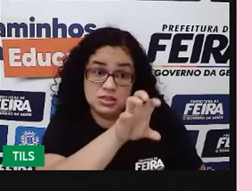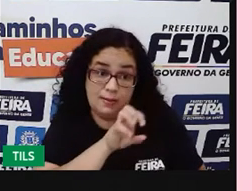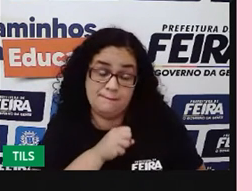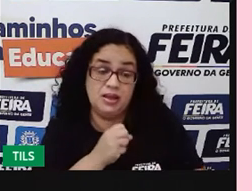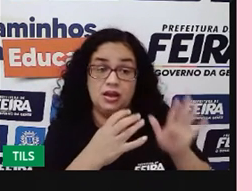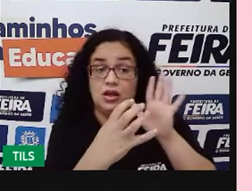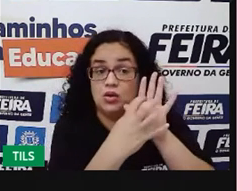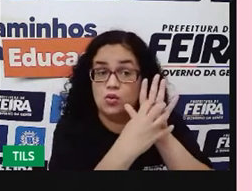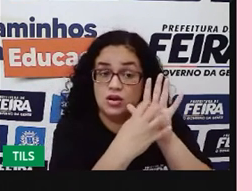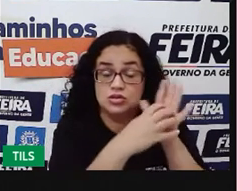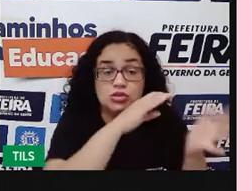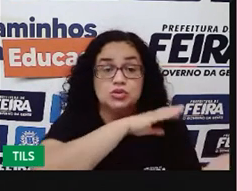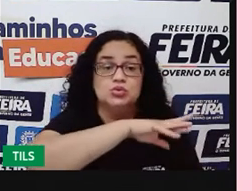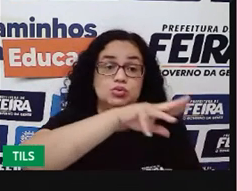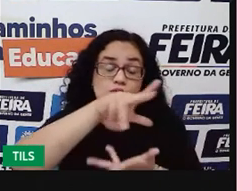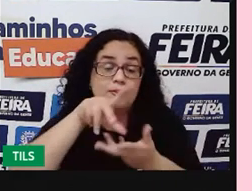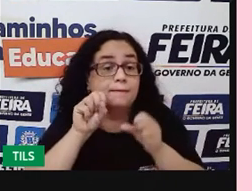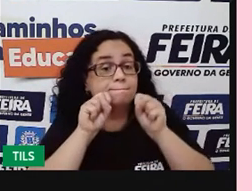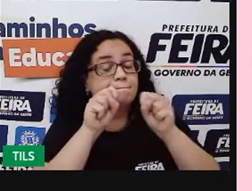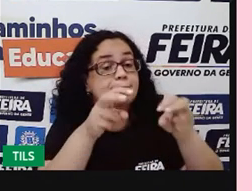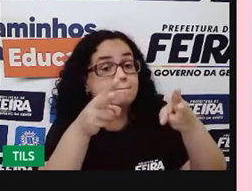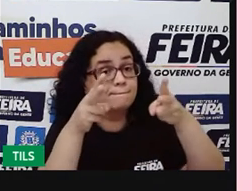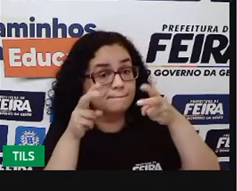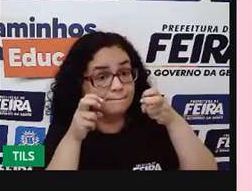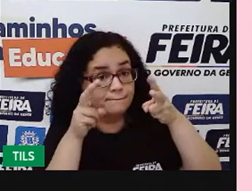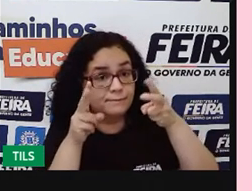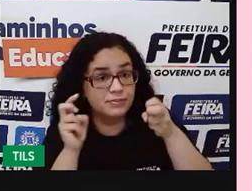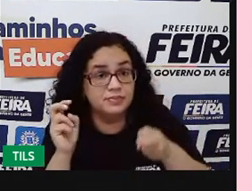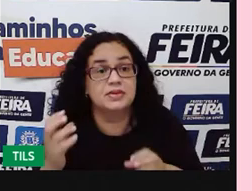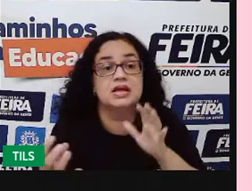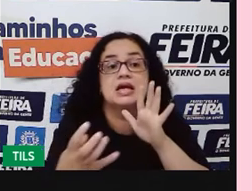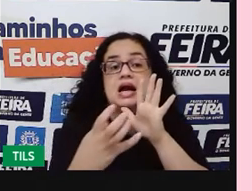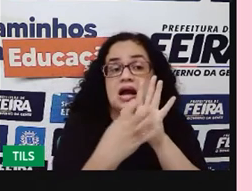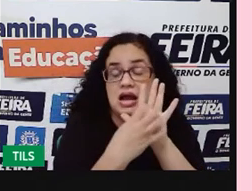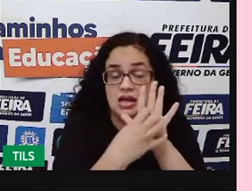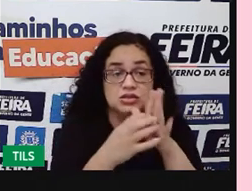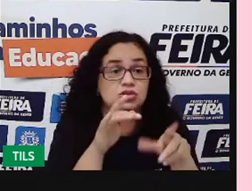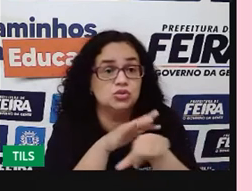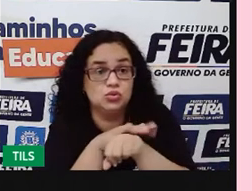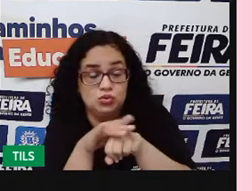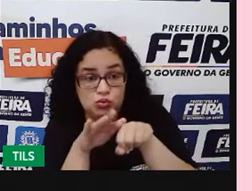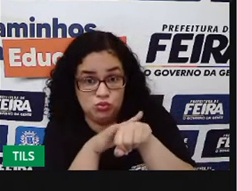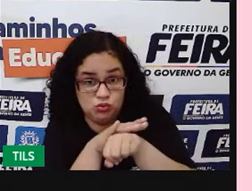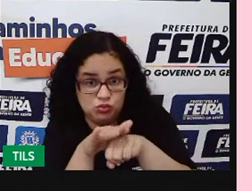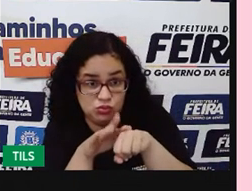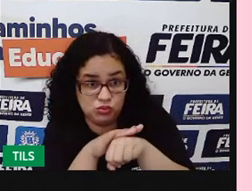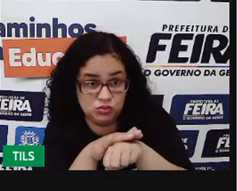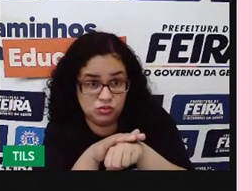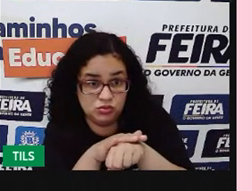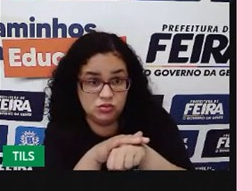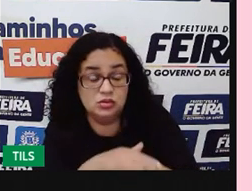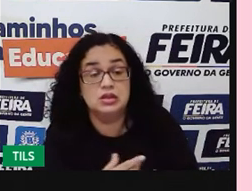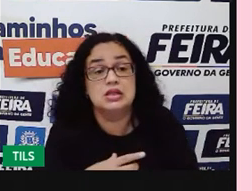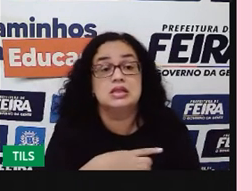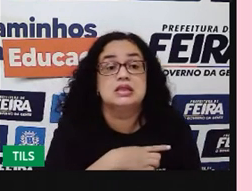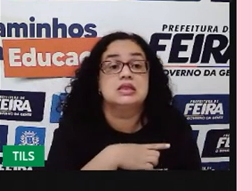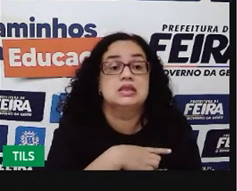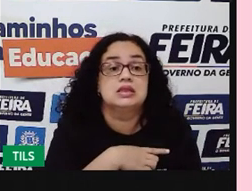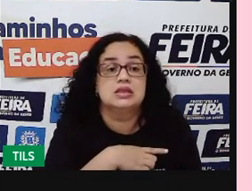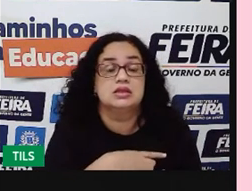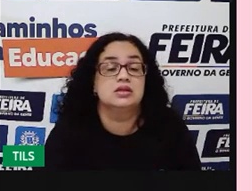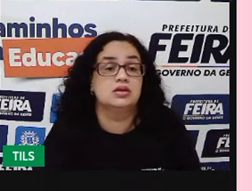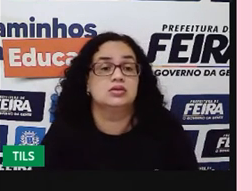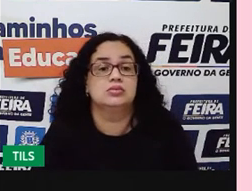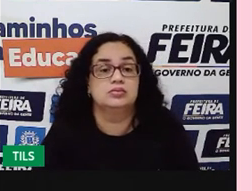no mundo. Então, a gente percebe, percebe, ó, a AIDS é uma doença, e essa doença, ela está acometendo